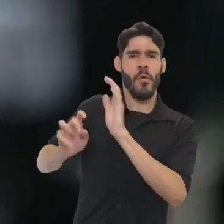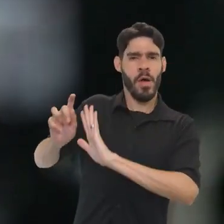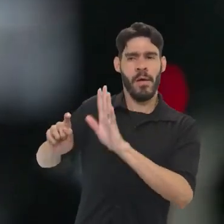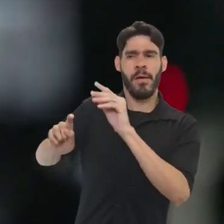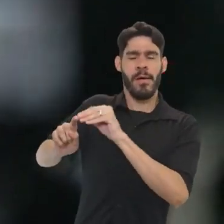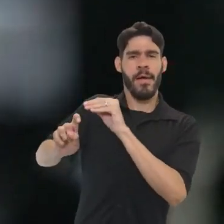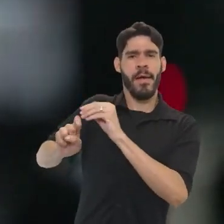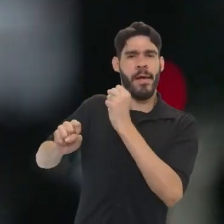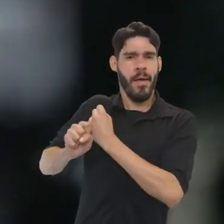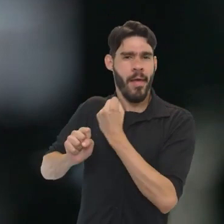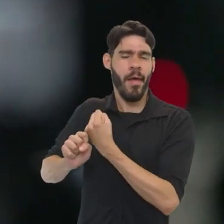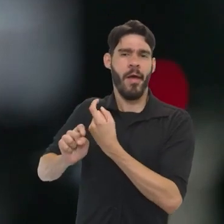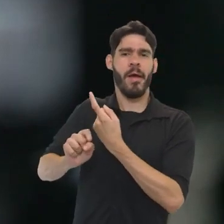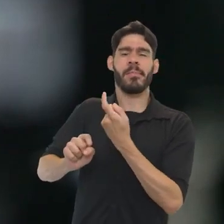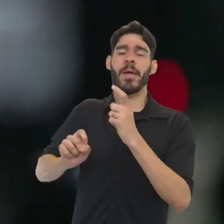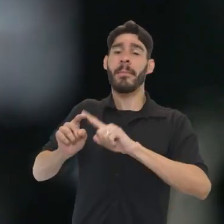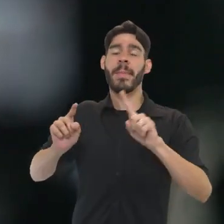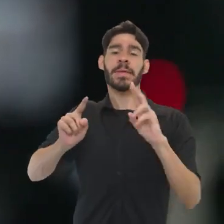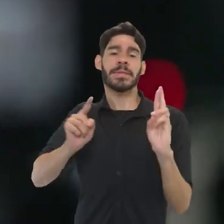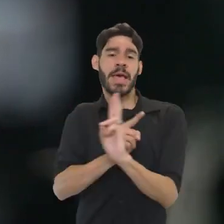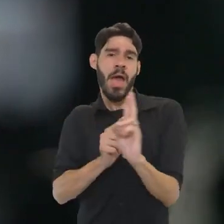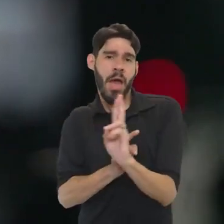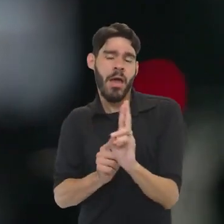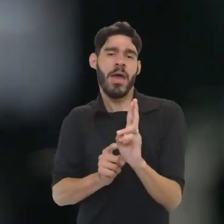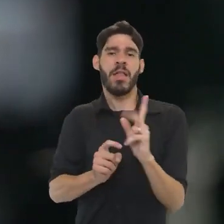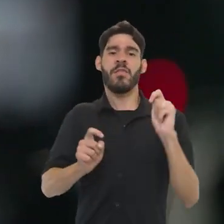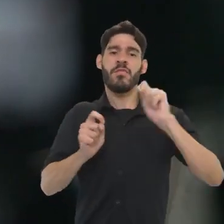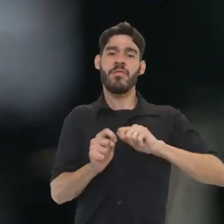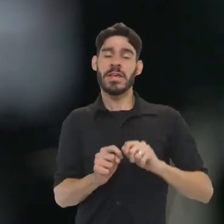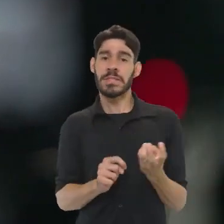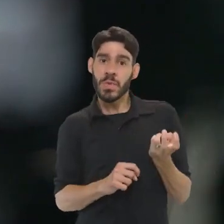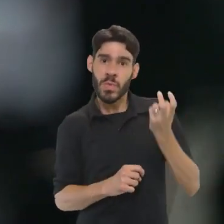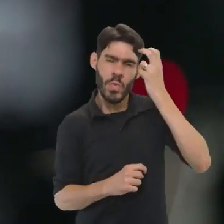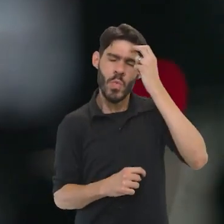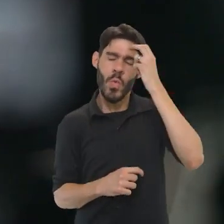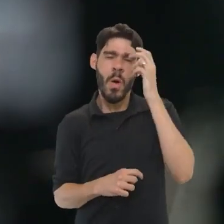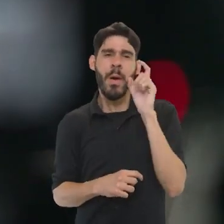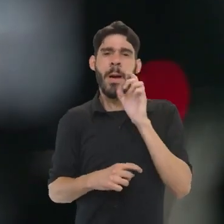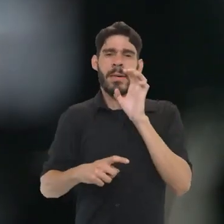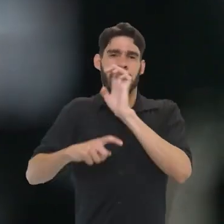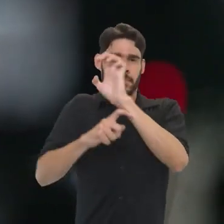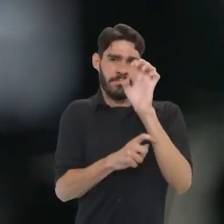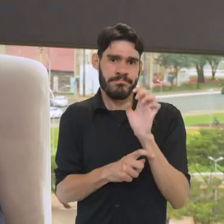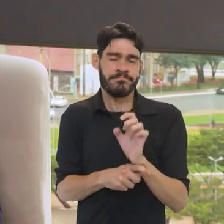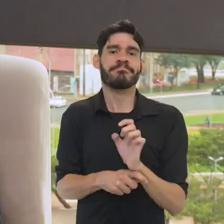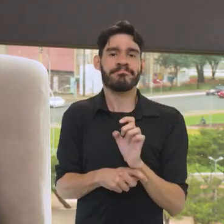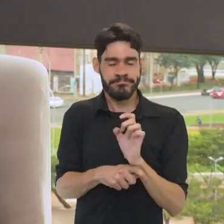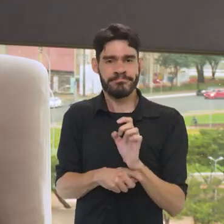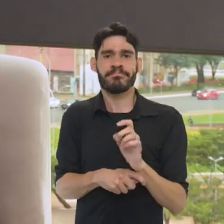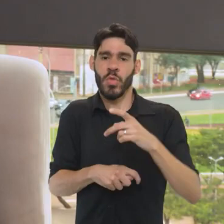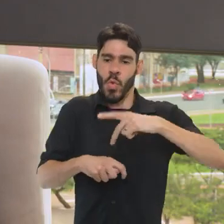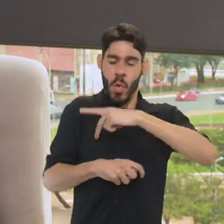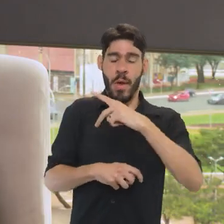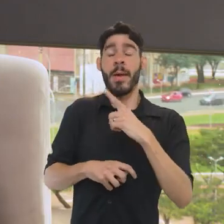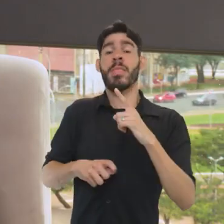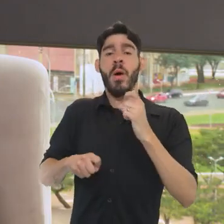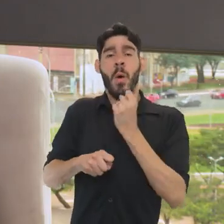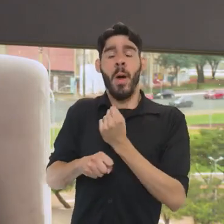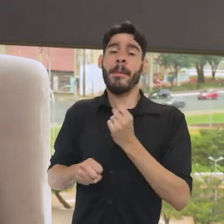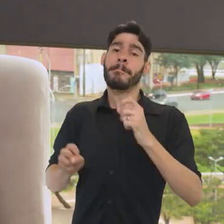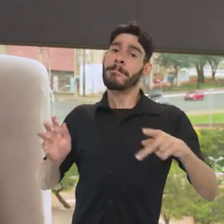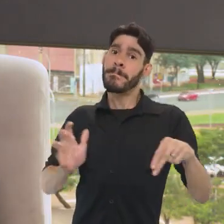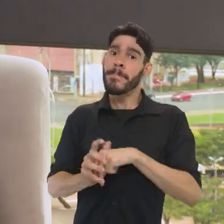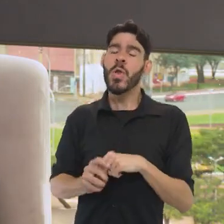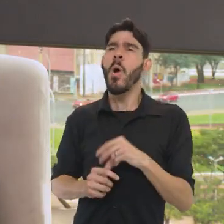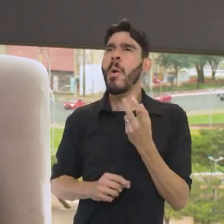conservação, mas também diz muito sobre a nossa relação com o fazer cultural de cada região do país. Portanto, a própria